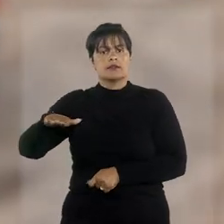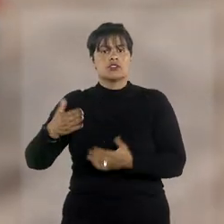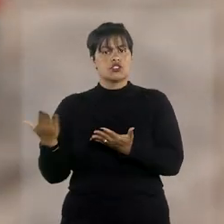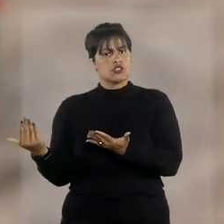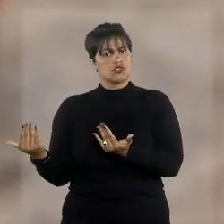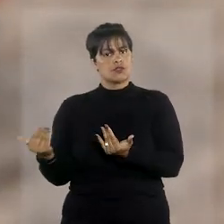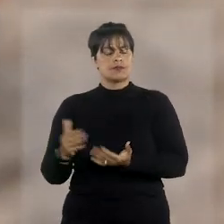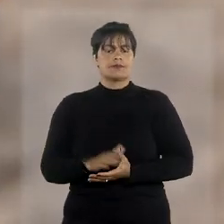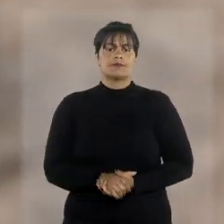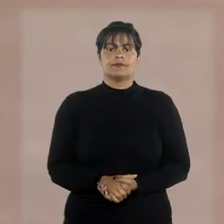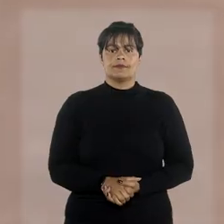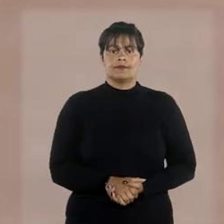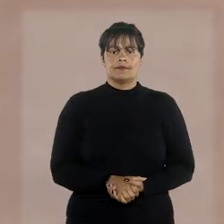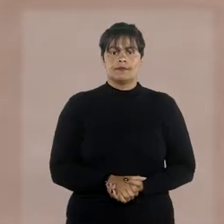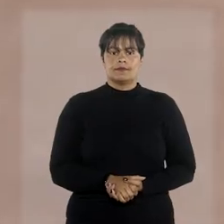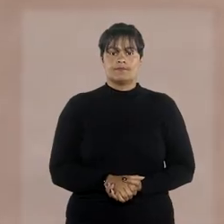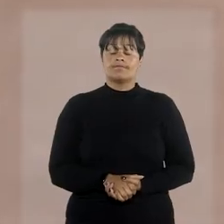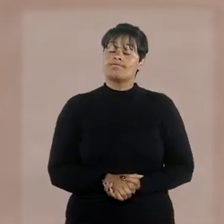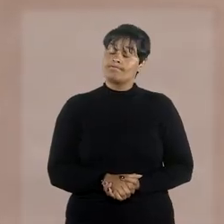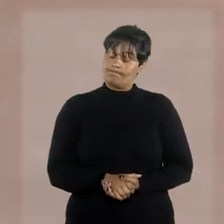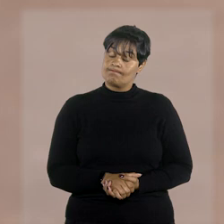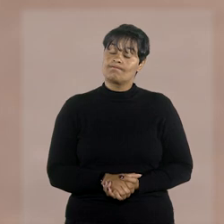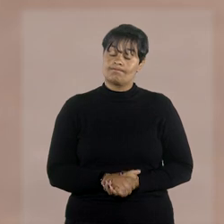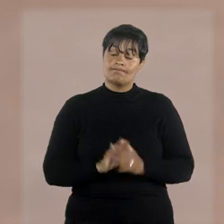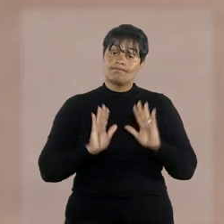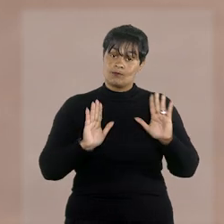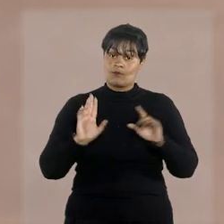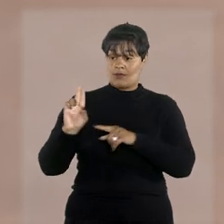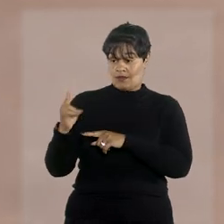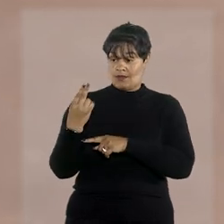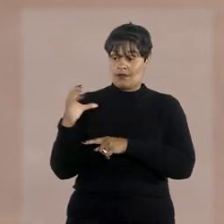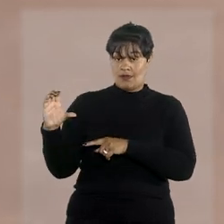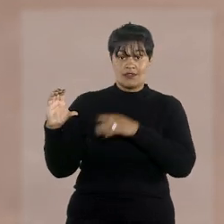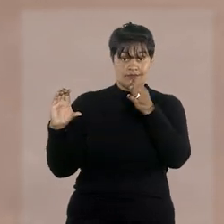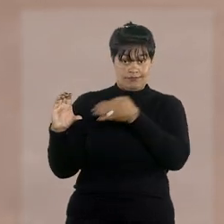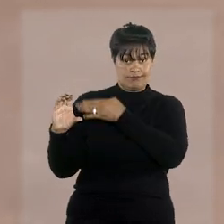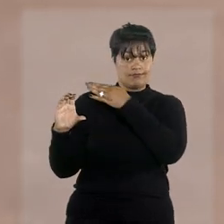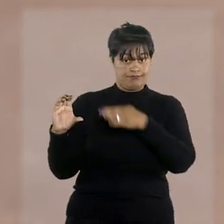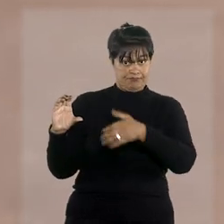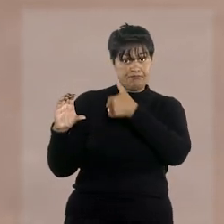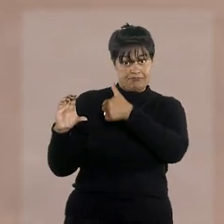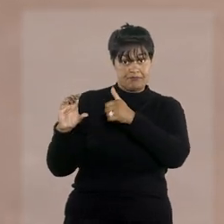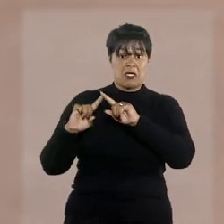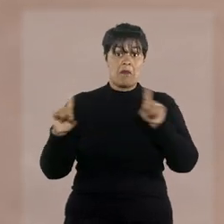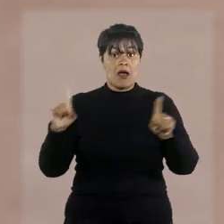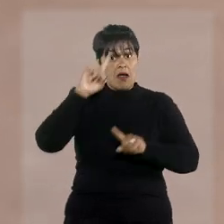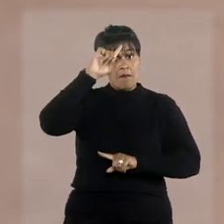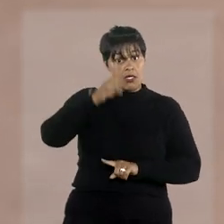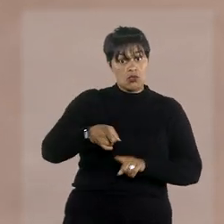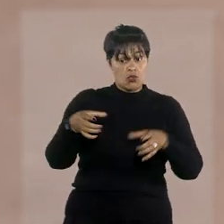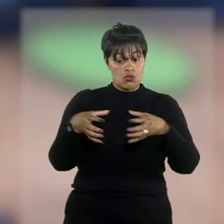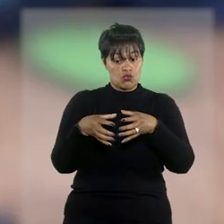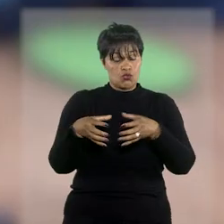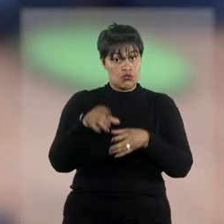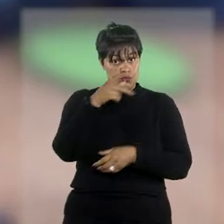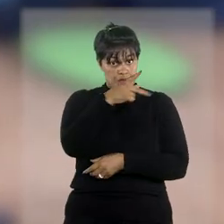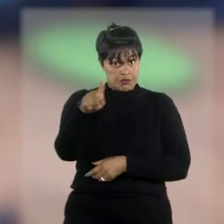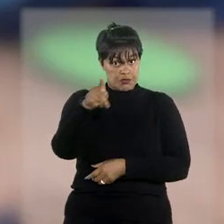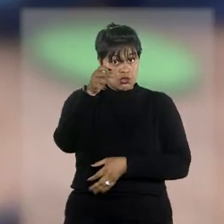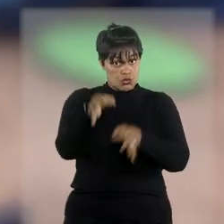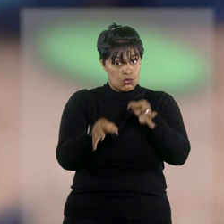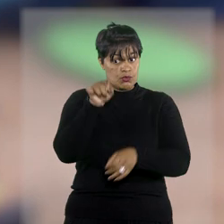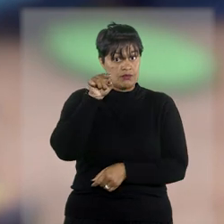aos adolescentes. Apesar de não conhecer do habeas corpus, a terceira turma determinou aos juízos competentes a